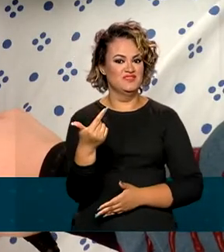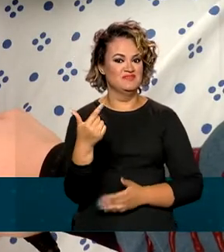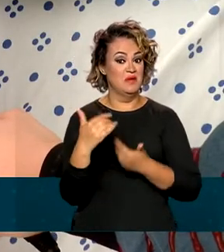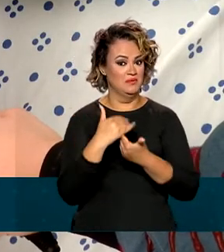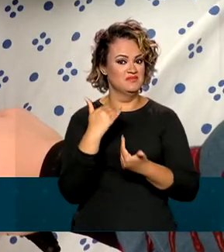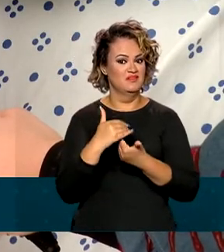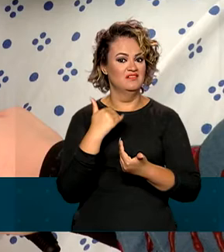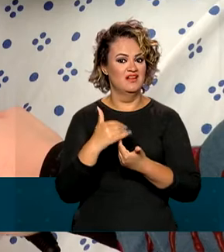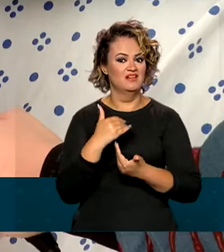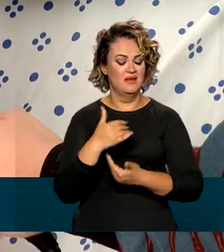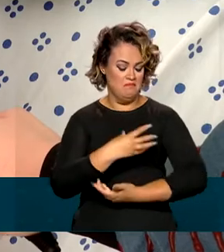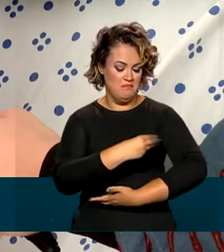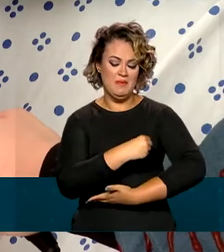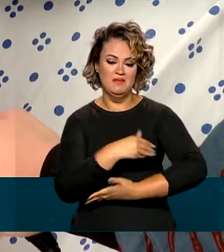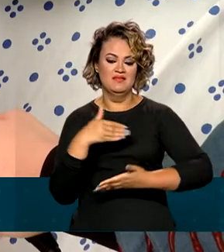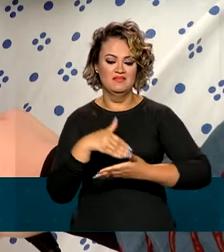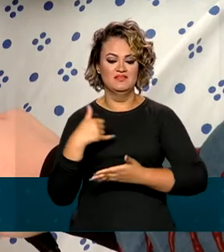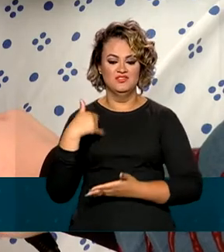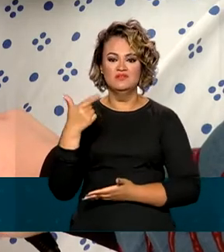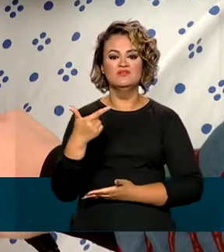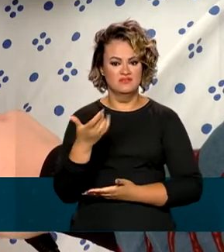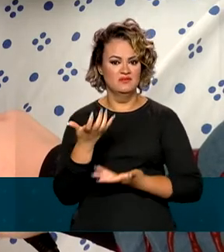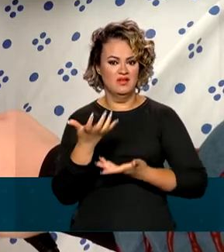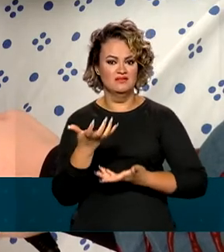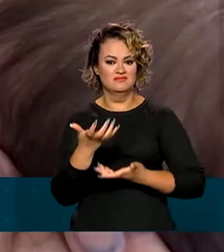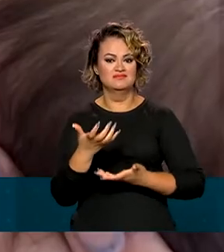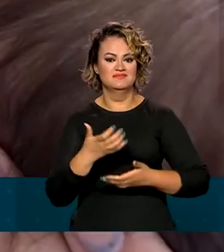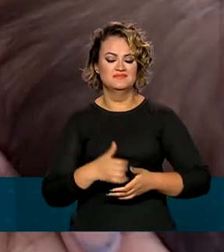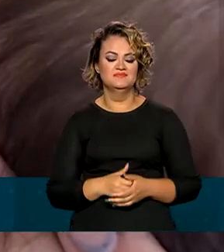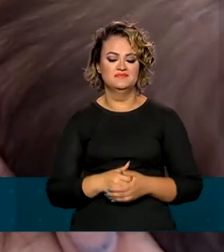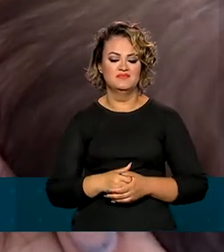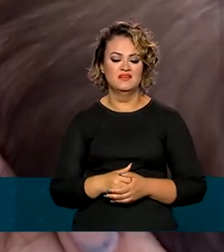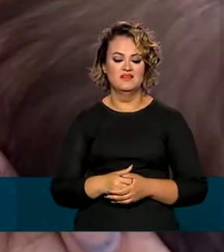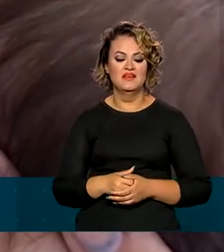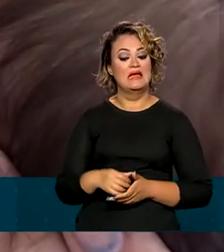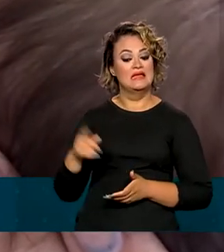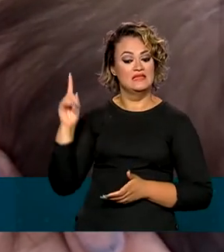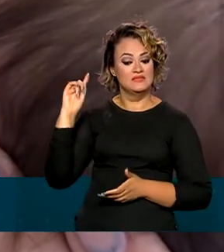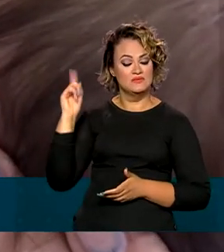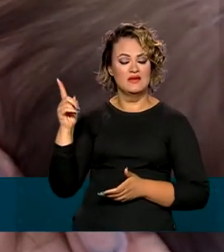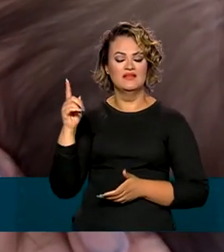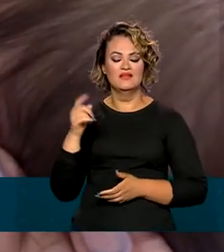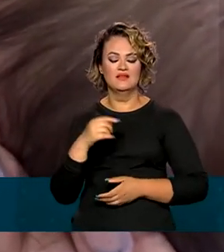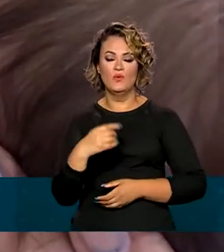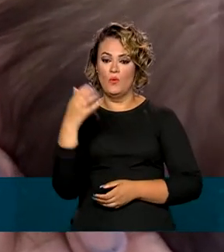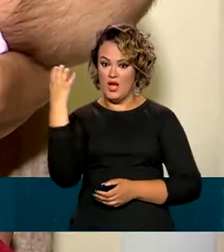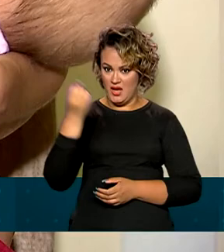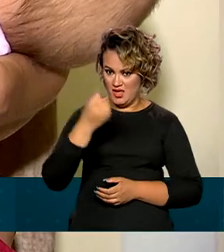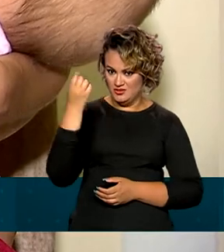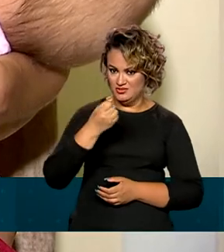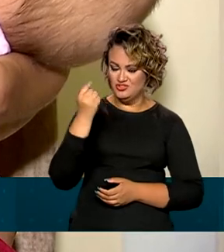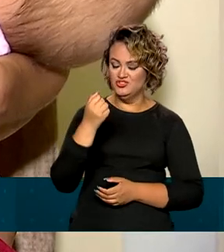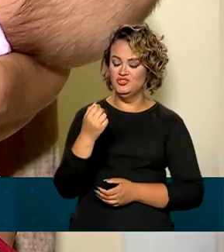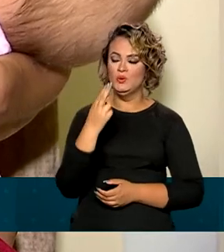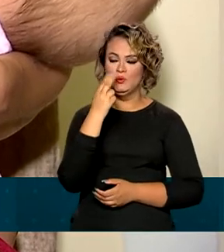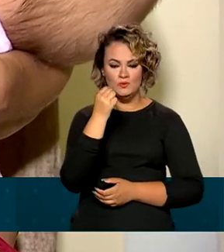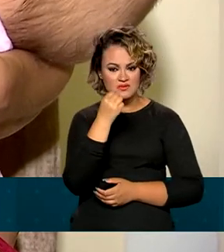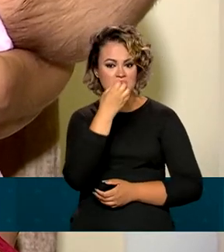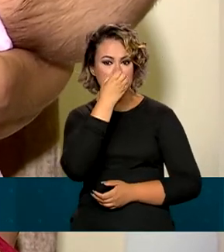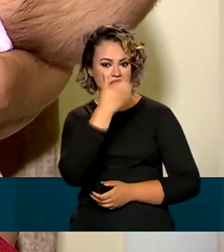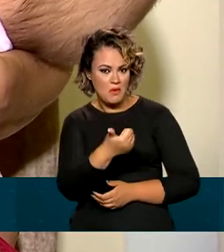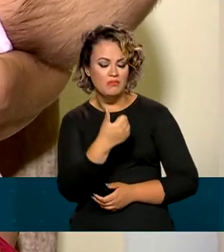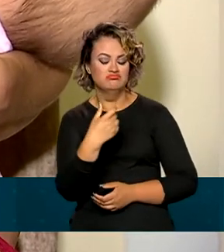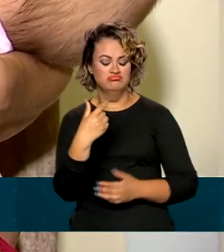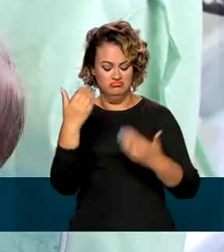recomendaram, eu quero estar amamentando ele. Além de possuir todos os nutrientes necessários para o desenvolvimento e